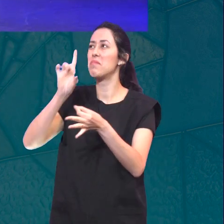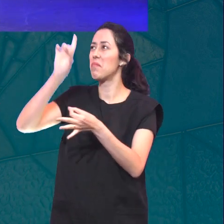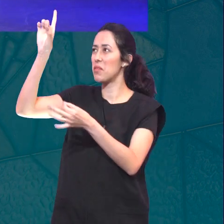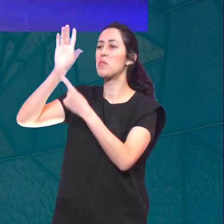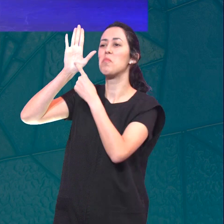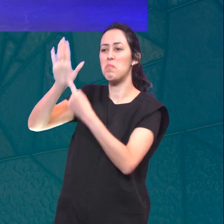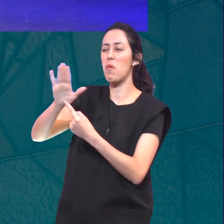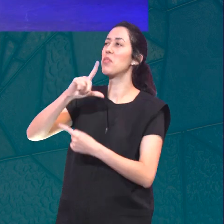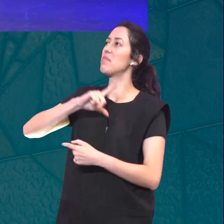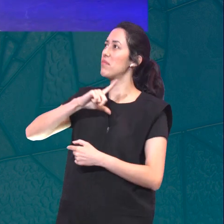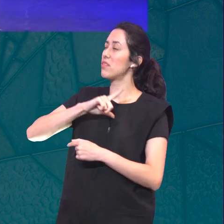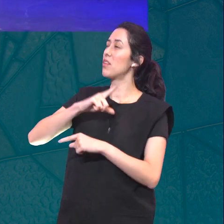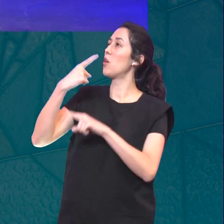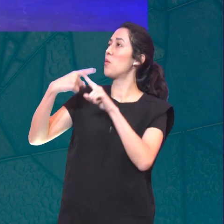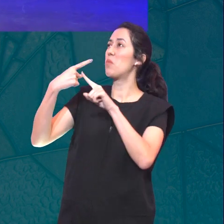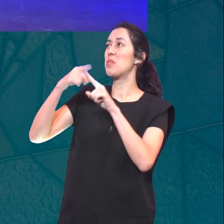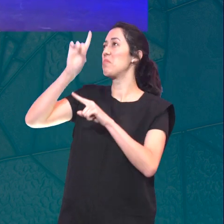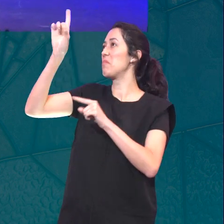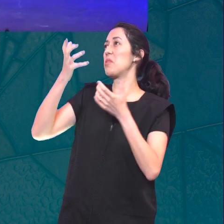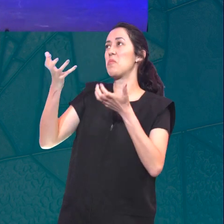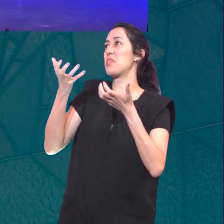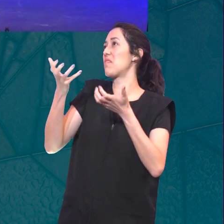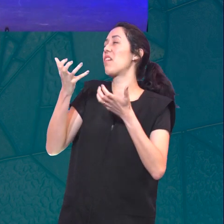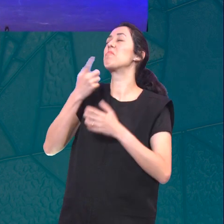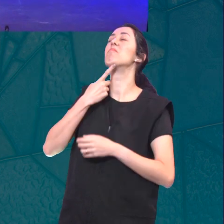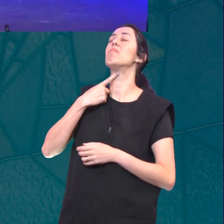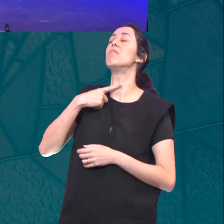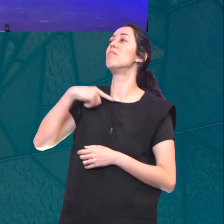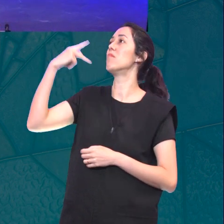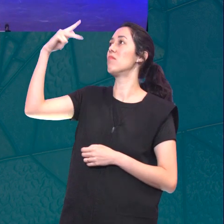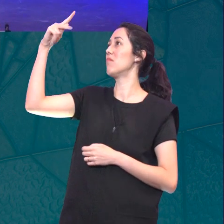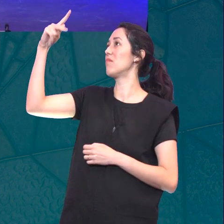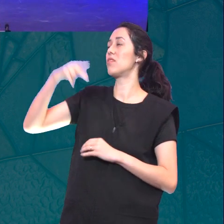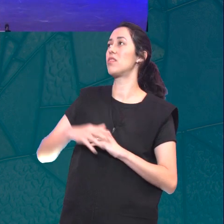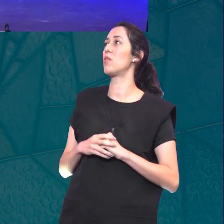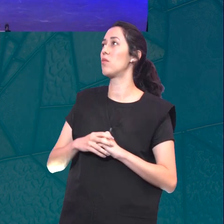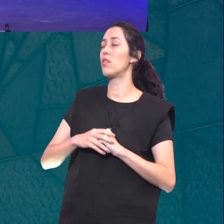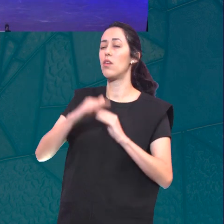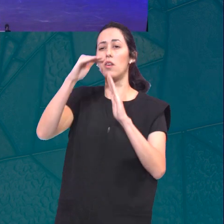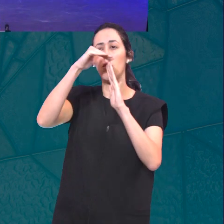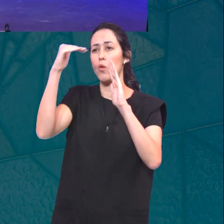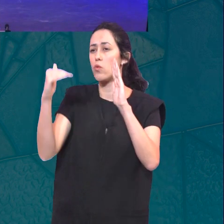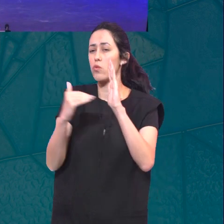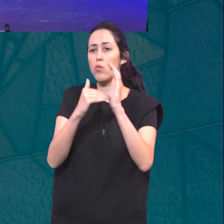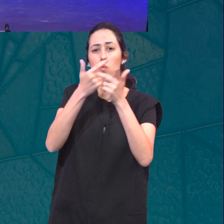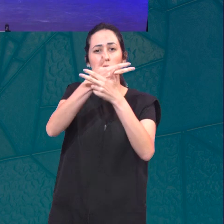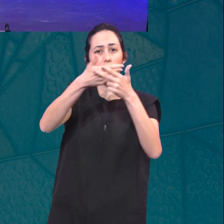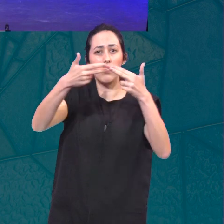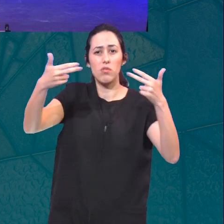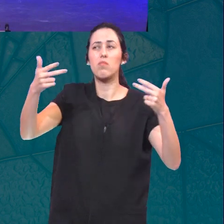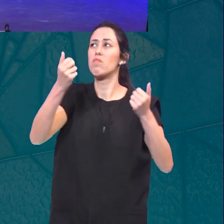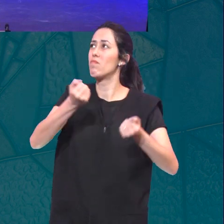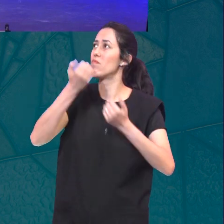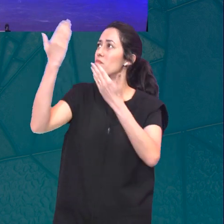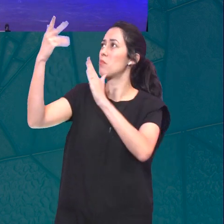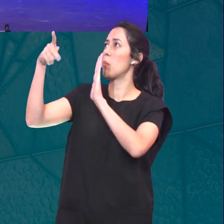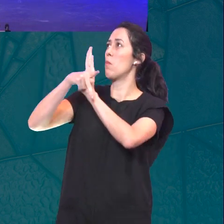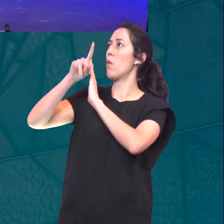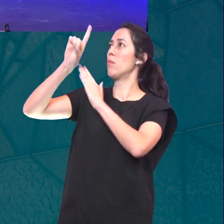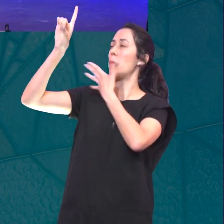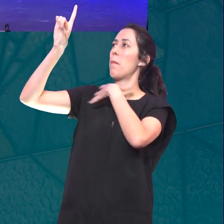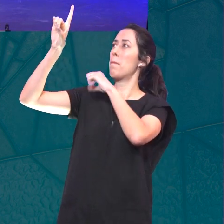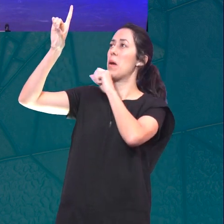pois assim foi do teu agrado Todas as coisas me foram entregues por meu Pai Ninguém